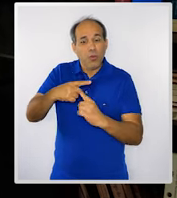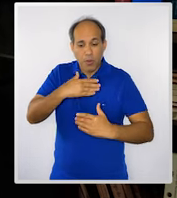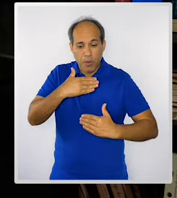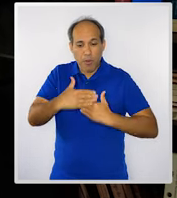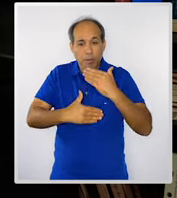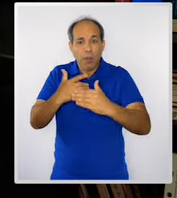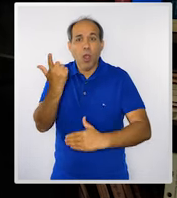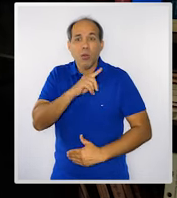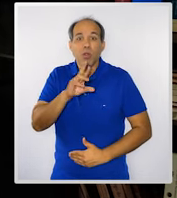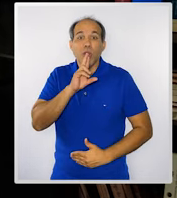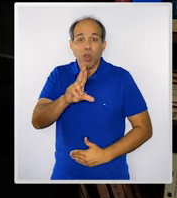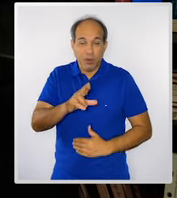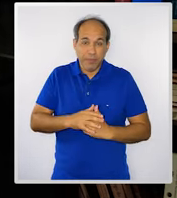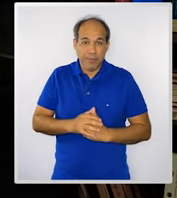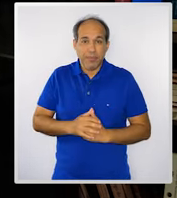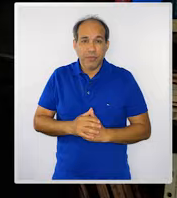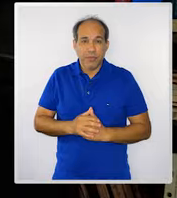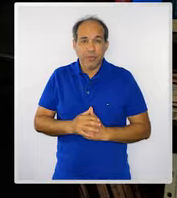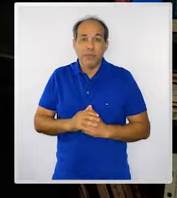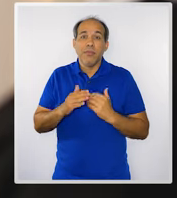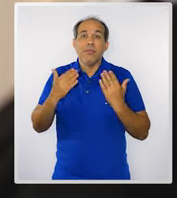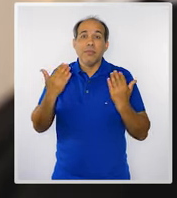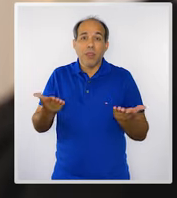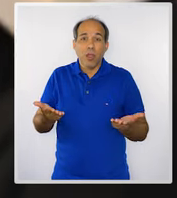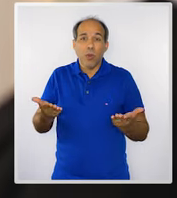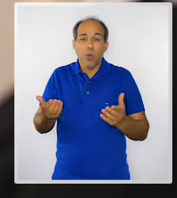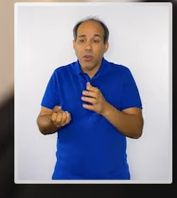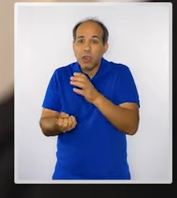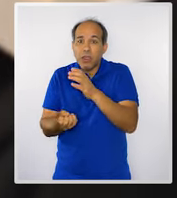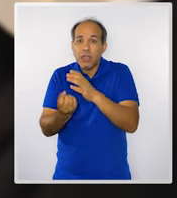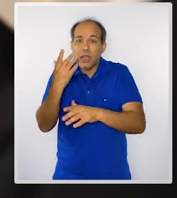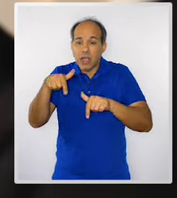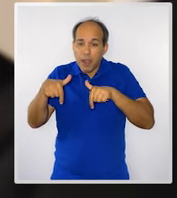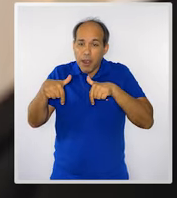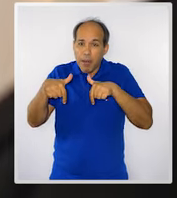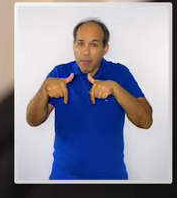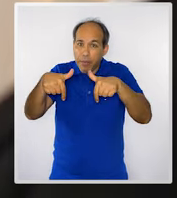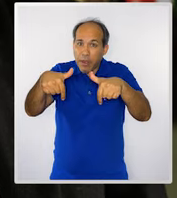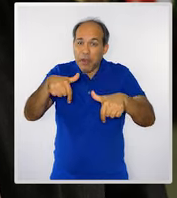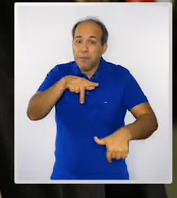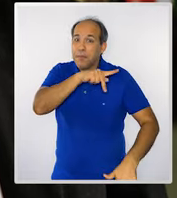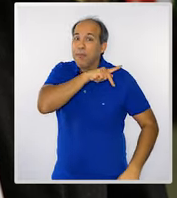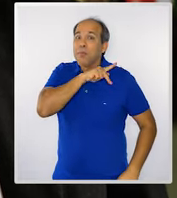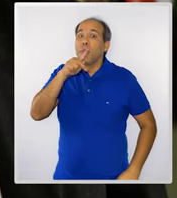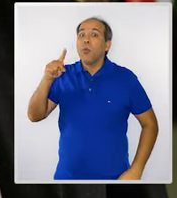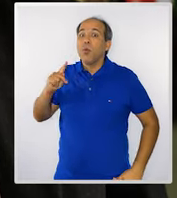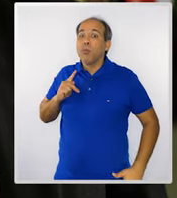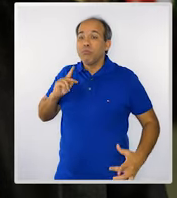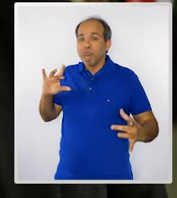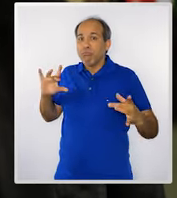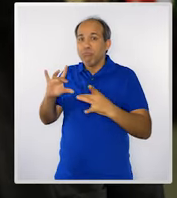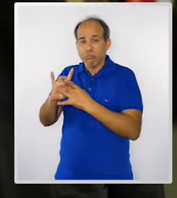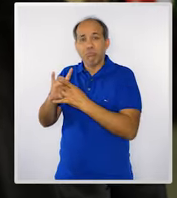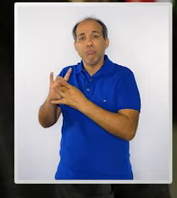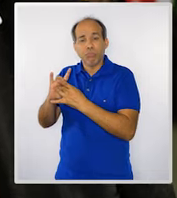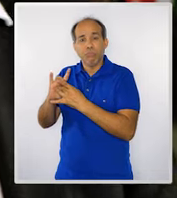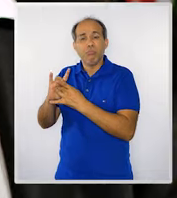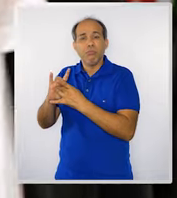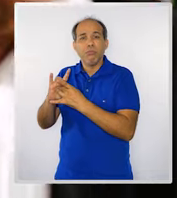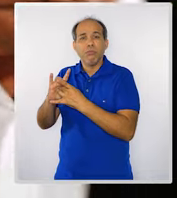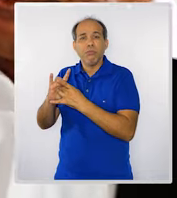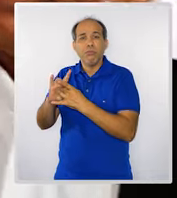processo que dá resultados. Então, criar uma ação pública baseada